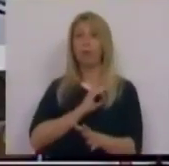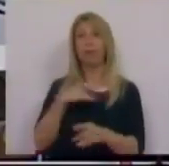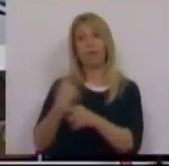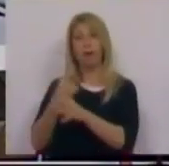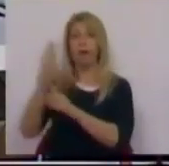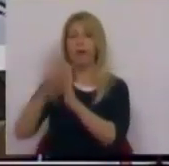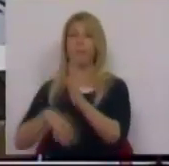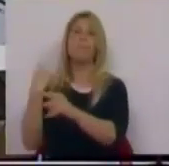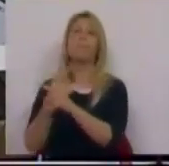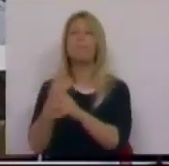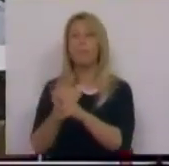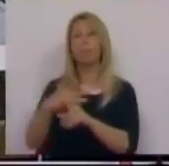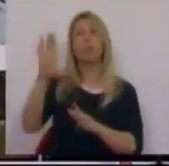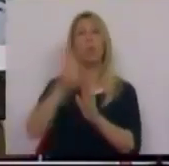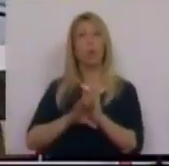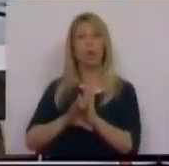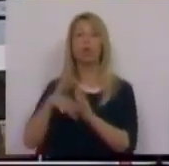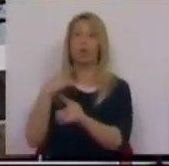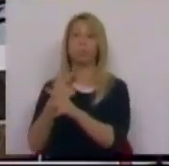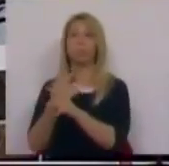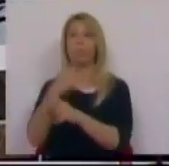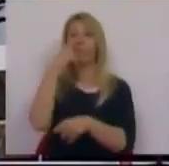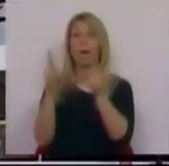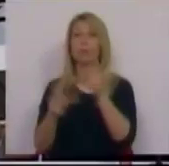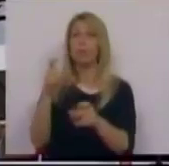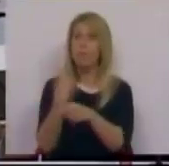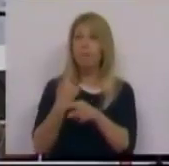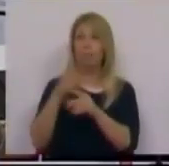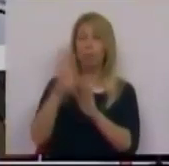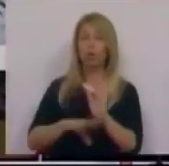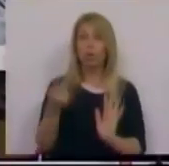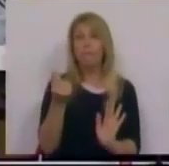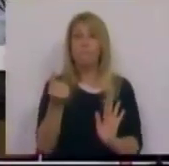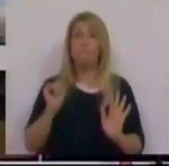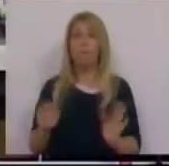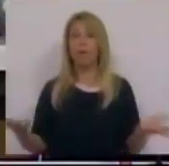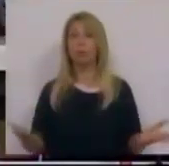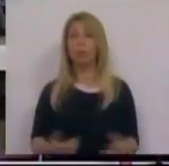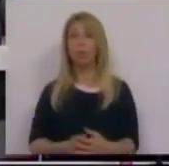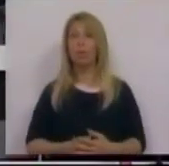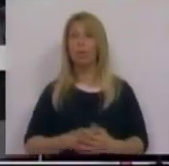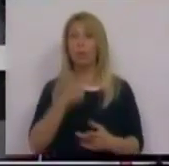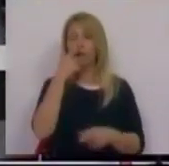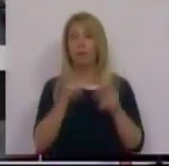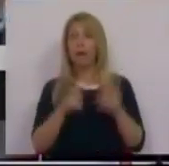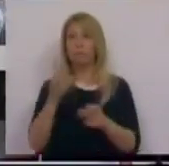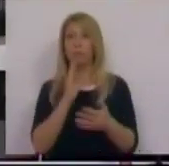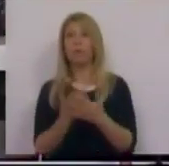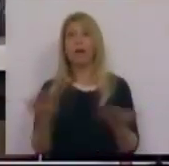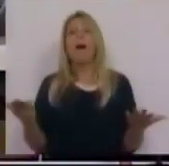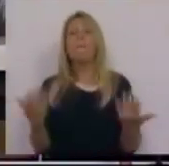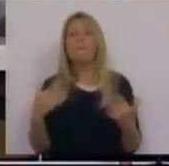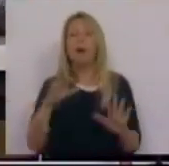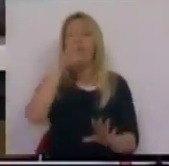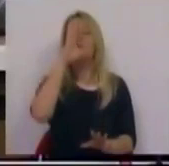determinadas condições para as pessoas, até condições de preço, junto dos cidadãos, mas o que o governo quis fazer foi